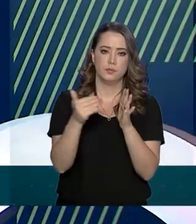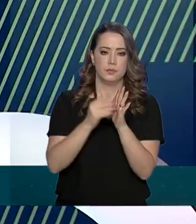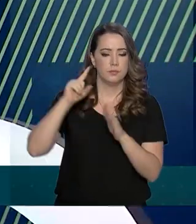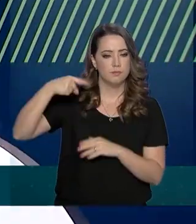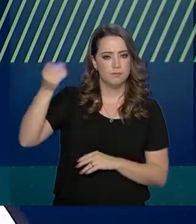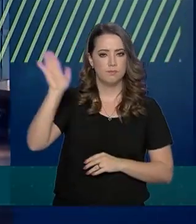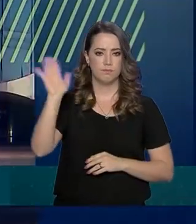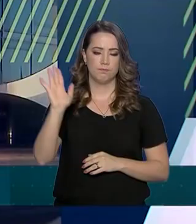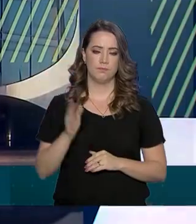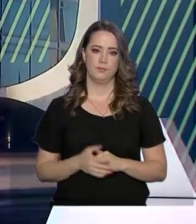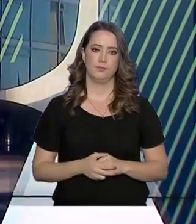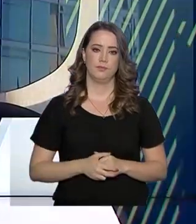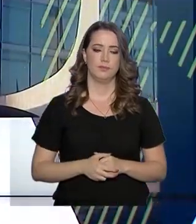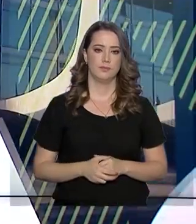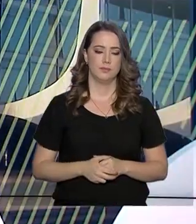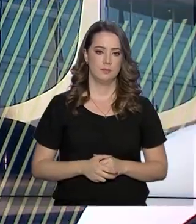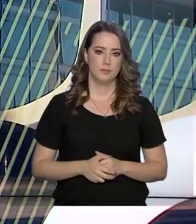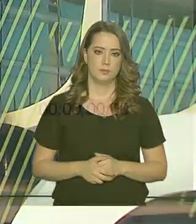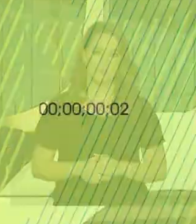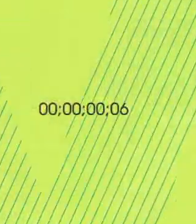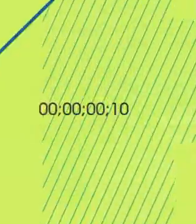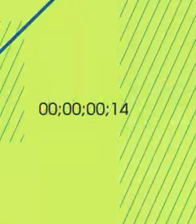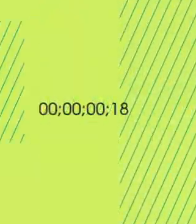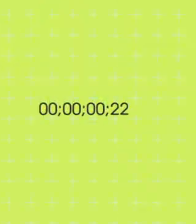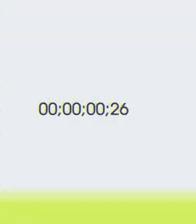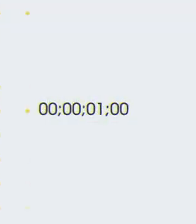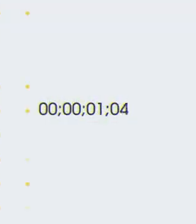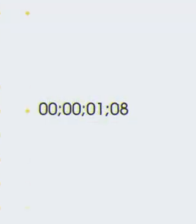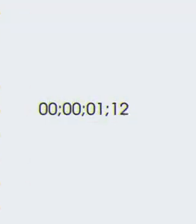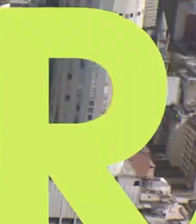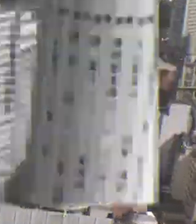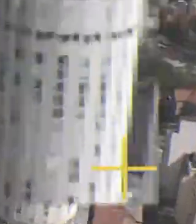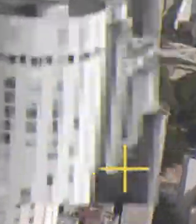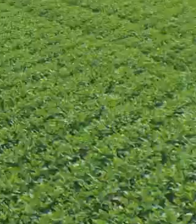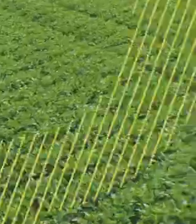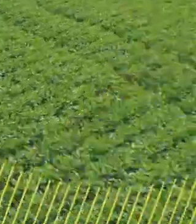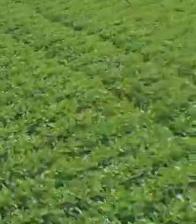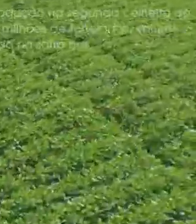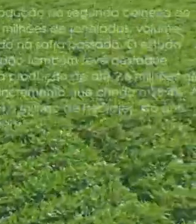noite para você e até a próxima. Tchau, tchau. tchau.